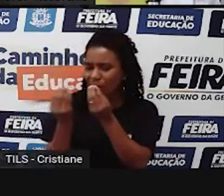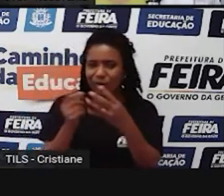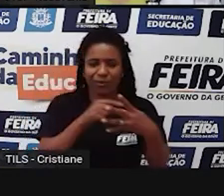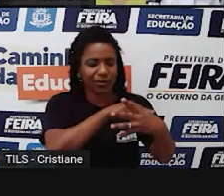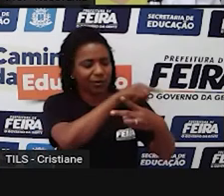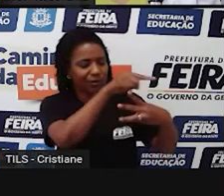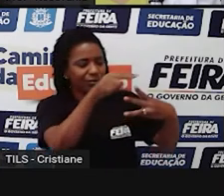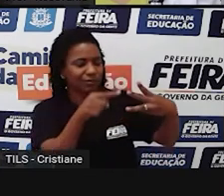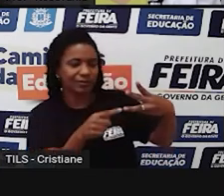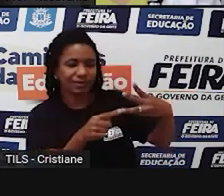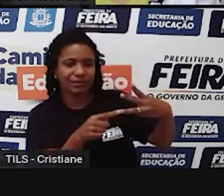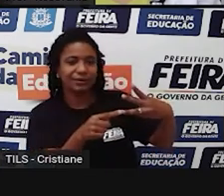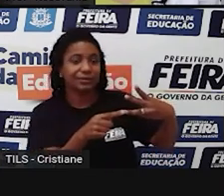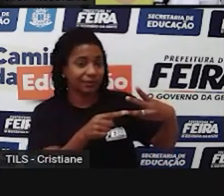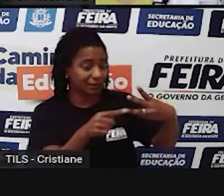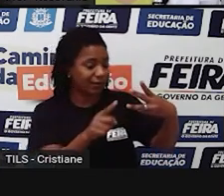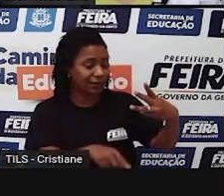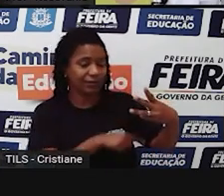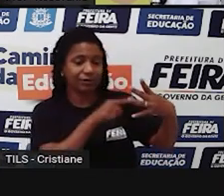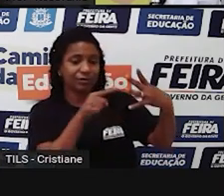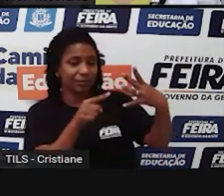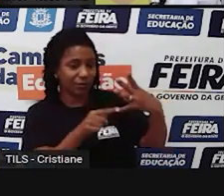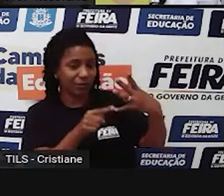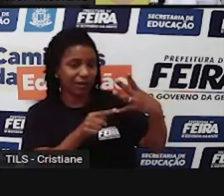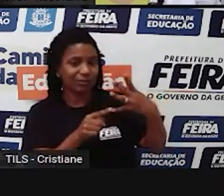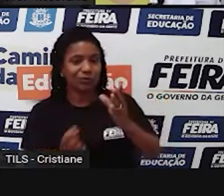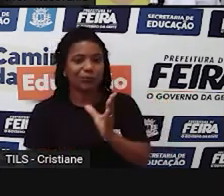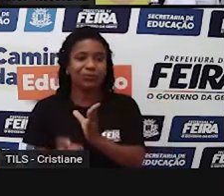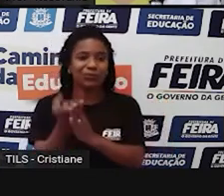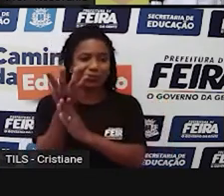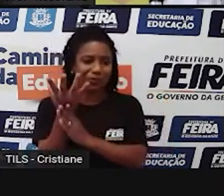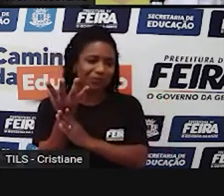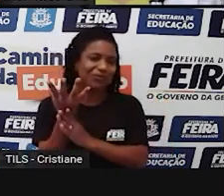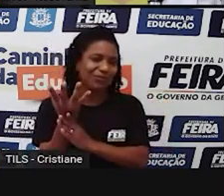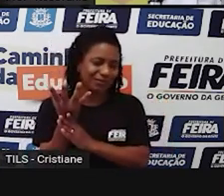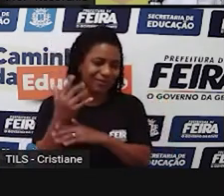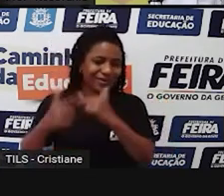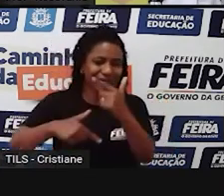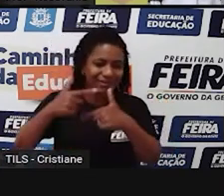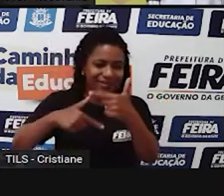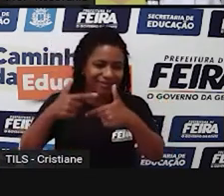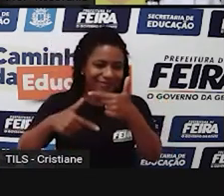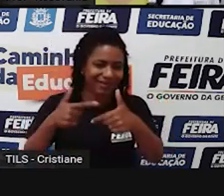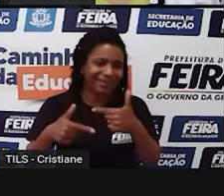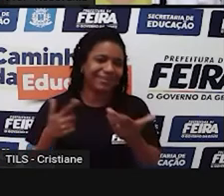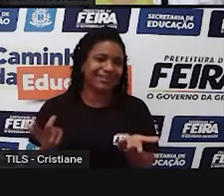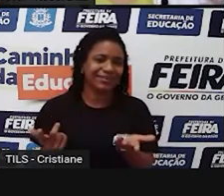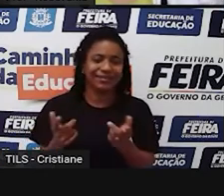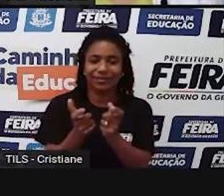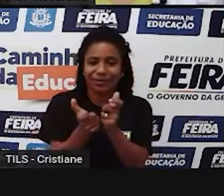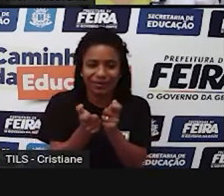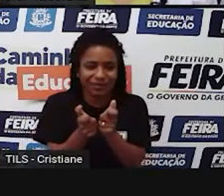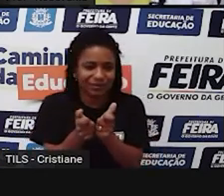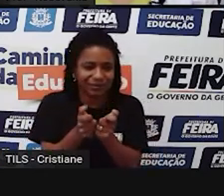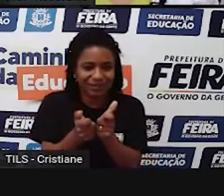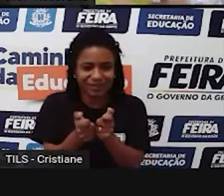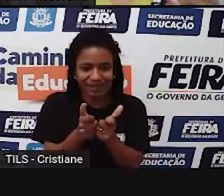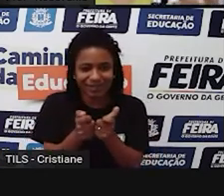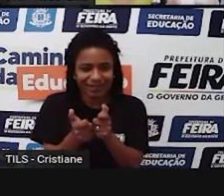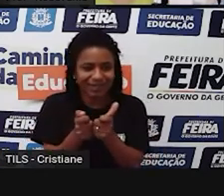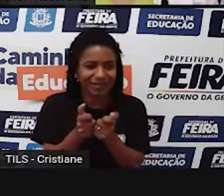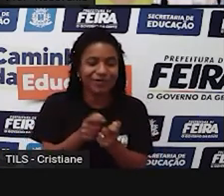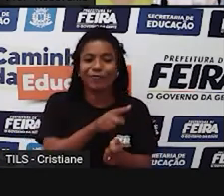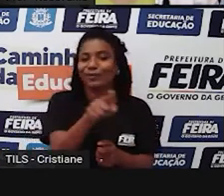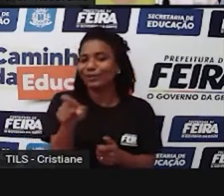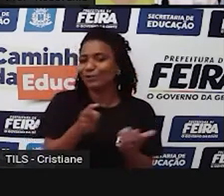e propõem um quarto setor para incluir novas atividades. Inclusive, tem até os gamers. Ah, que legal, vocês que